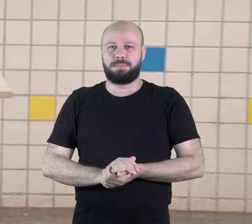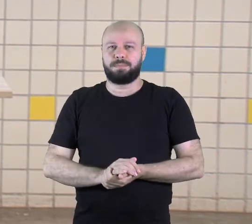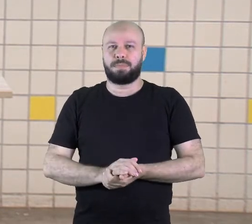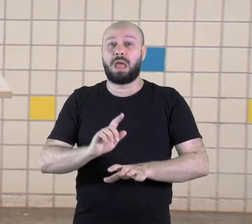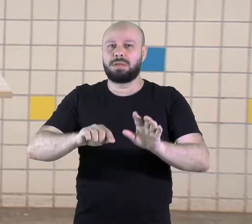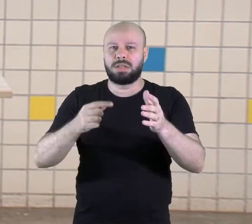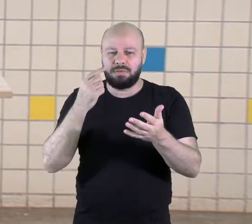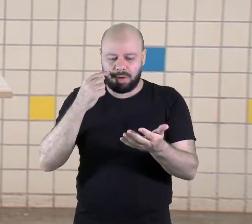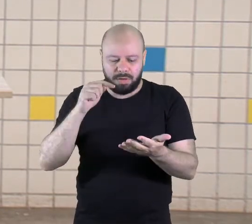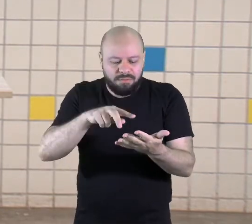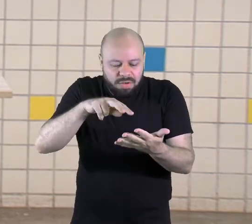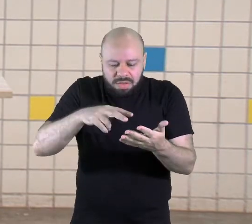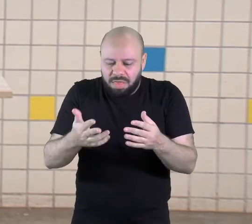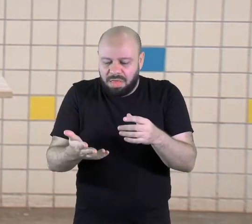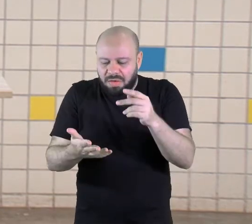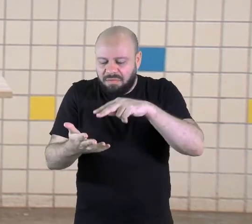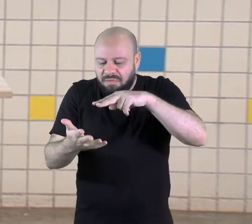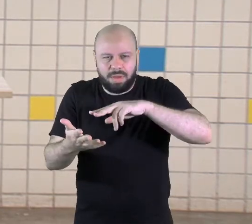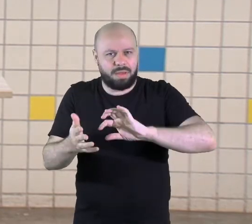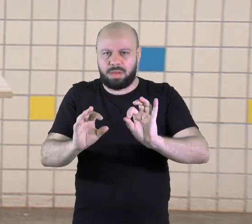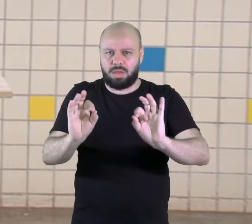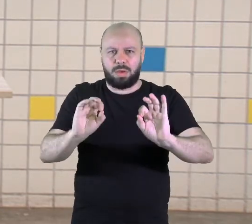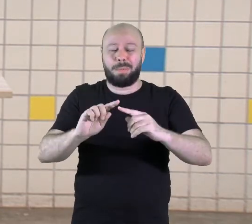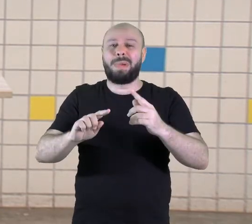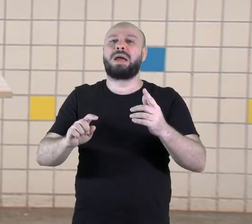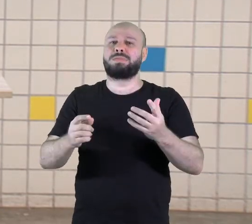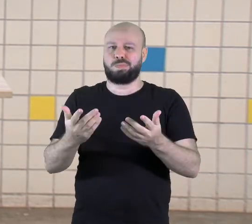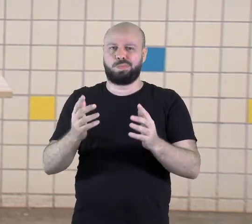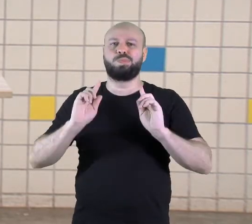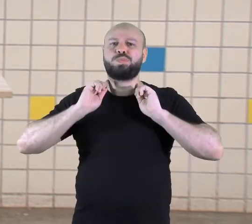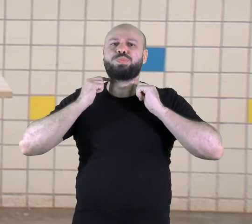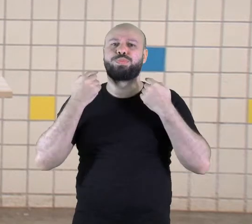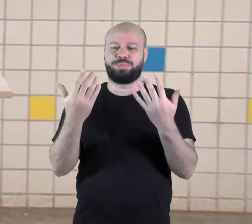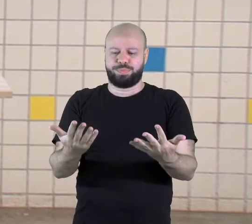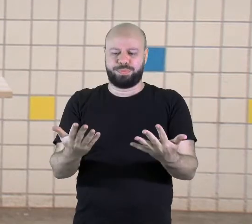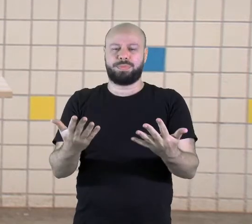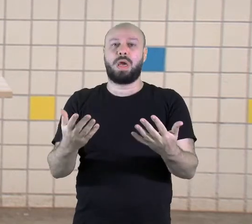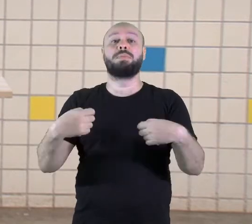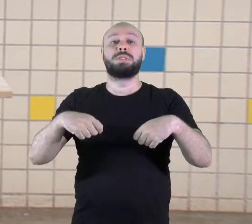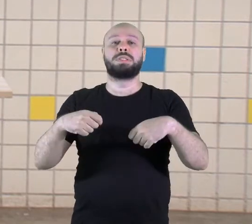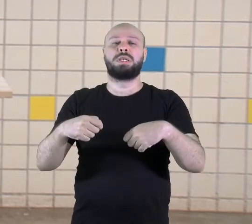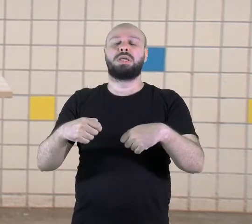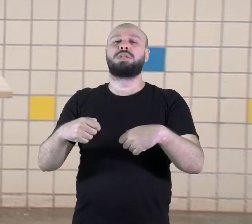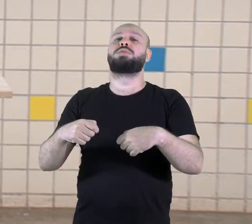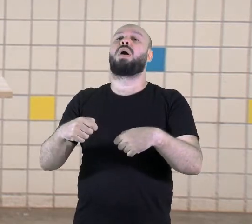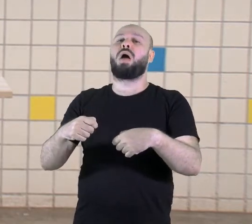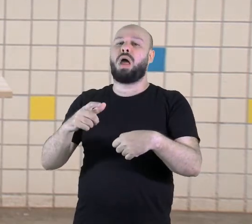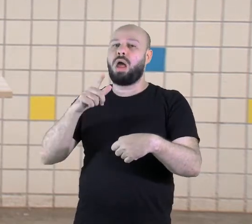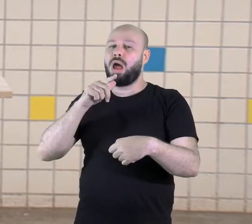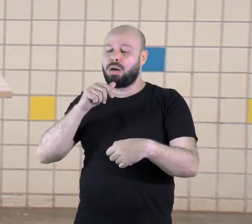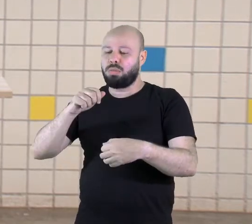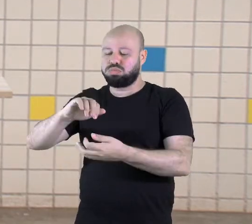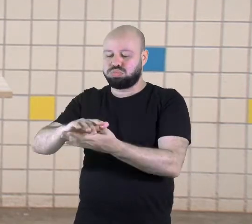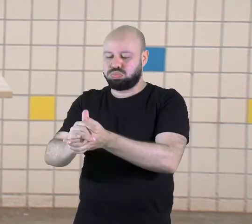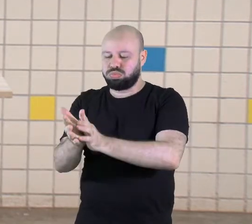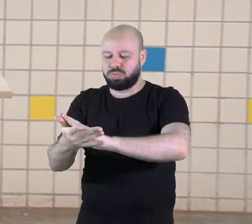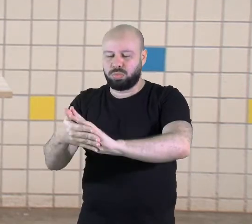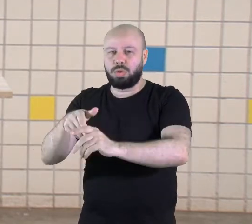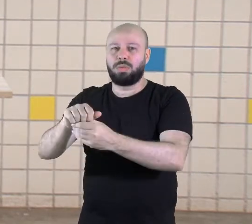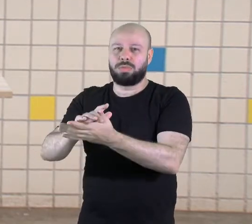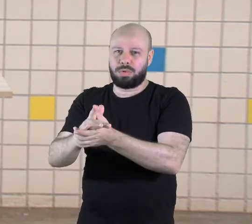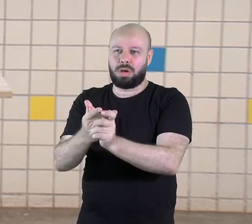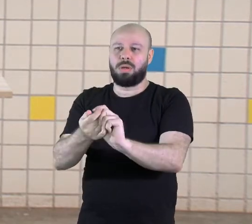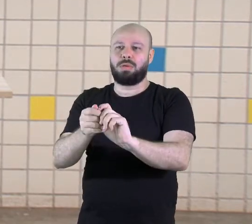mas tem elementos que estão ali sujos na minha mão. O quê que eu faço? Tenho que lavar. Eu não posso pegar aqui, porque nós temos